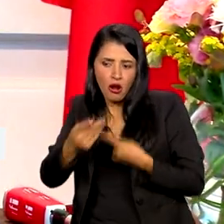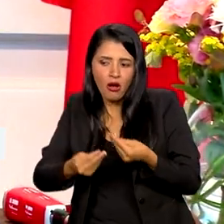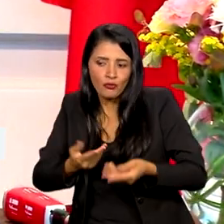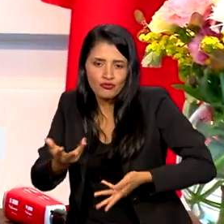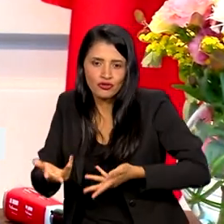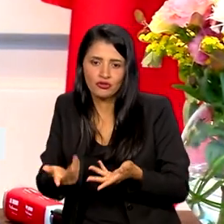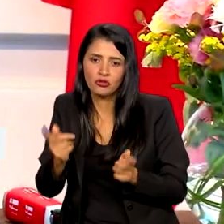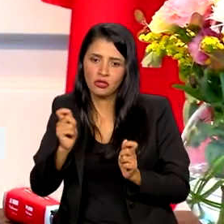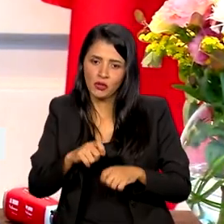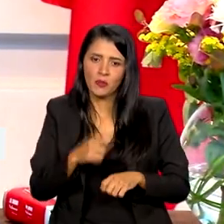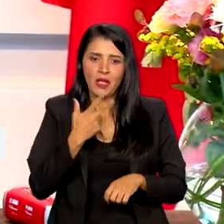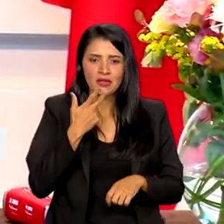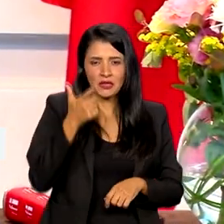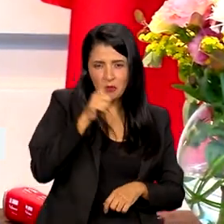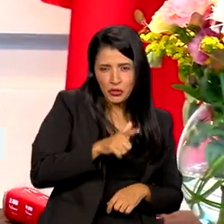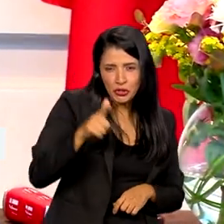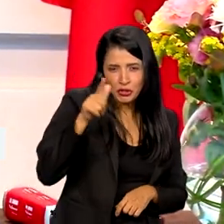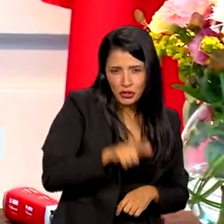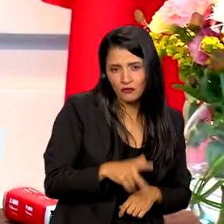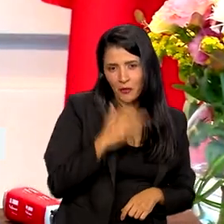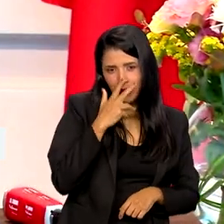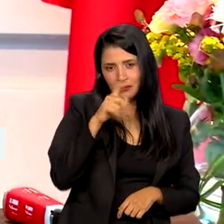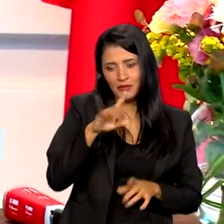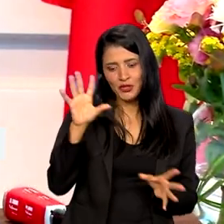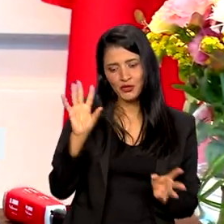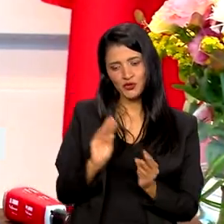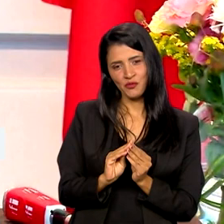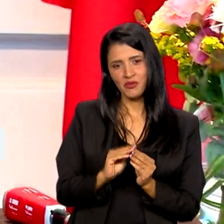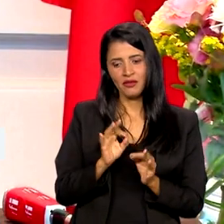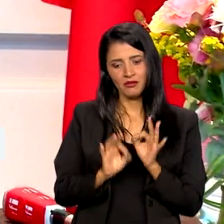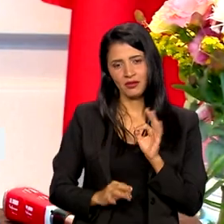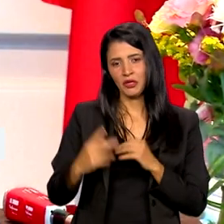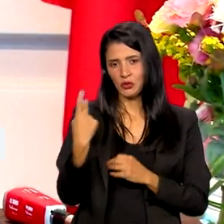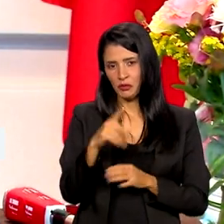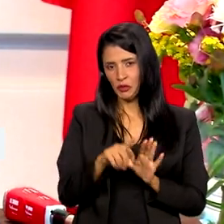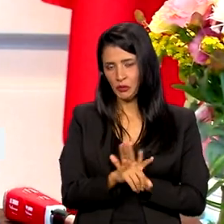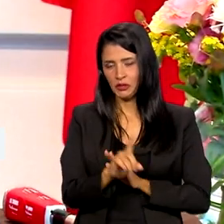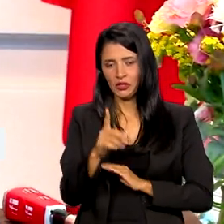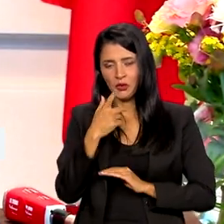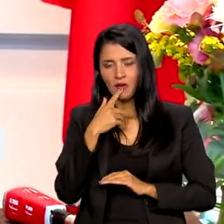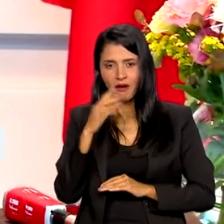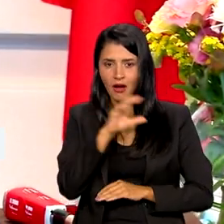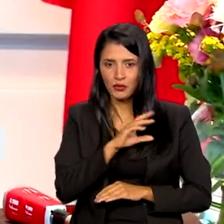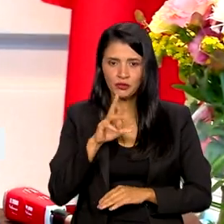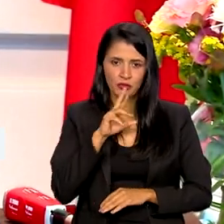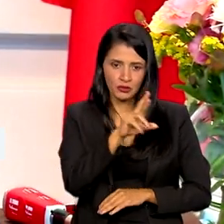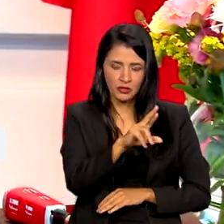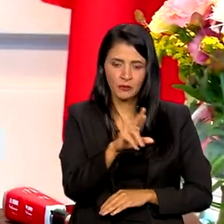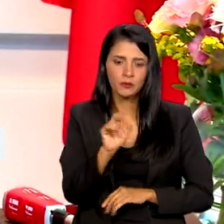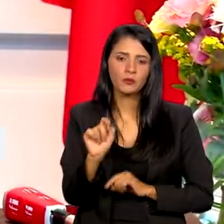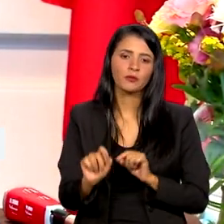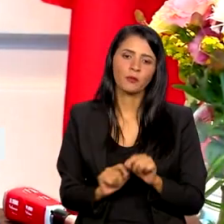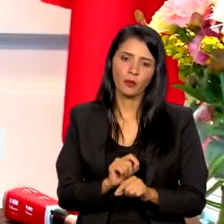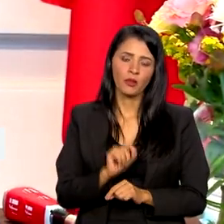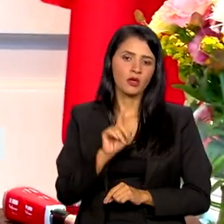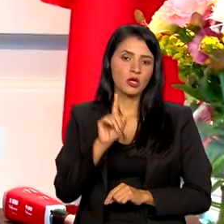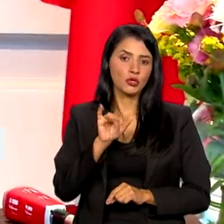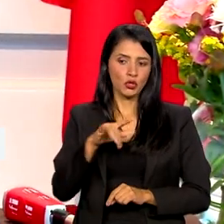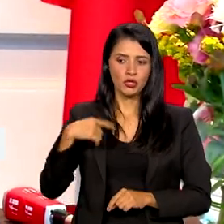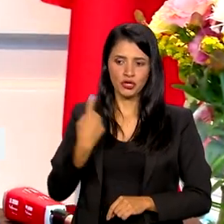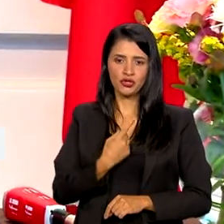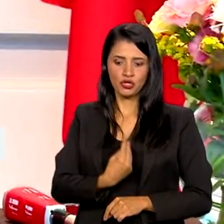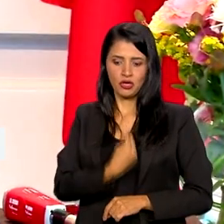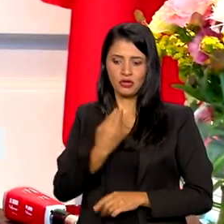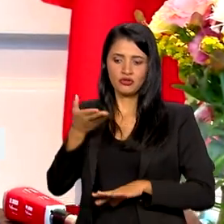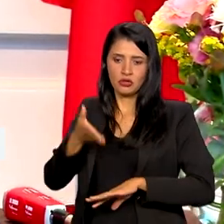Eu vou parecer um pouco repetitiva com isso, mas só para resumir e não me alongar tanto na sua pergunta, que é, só o fato de estarmos